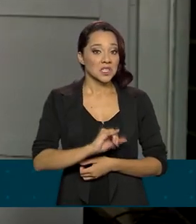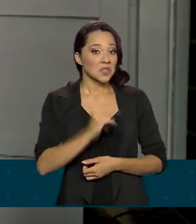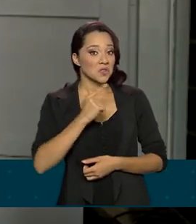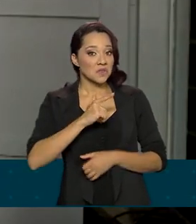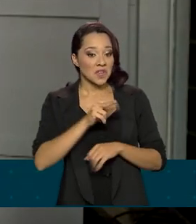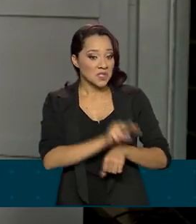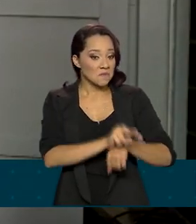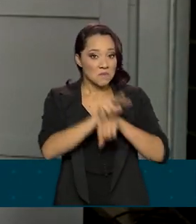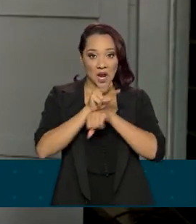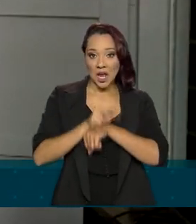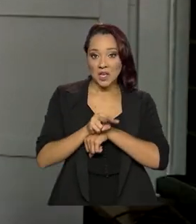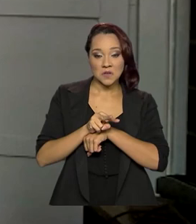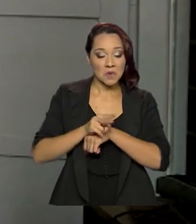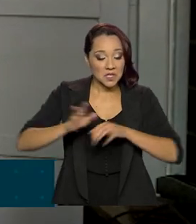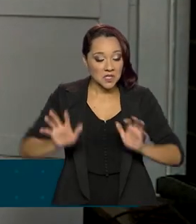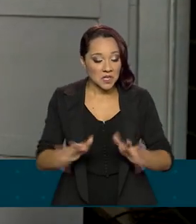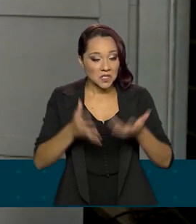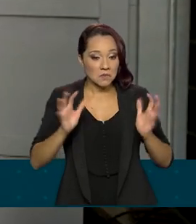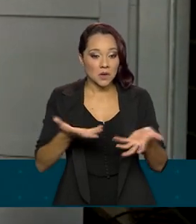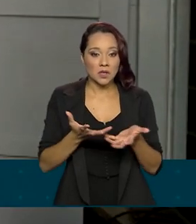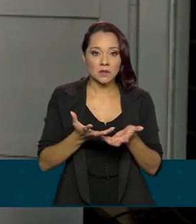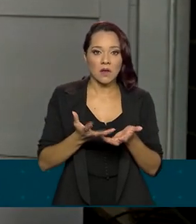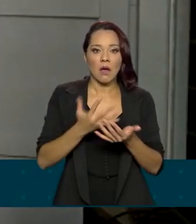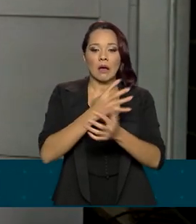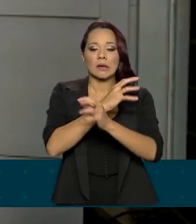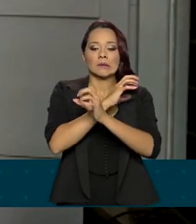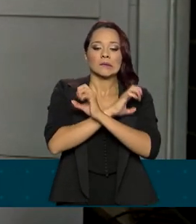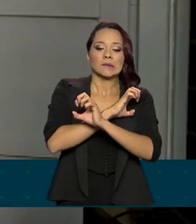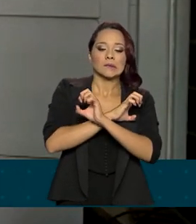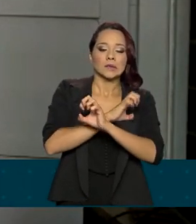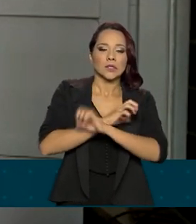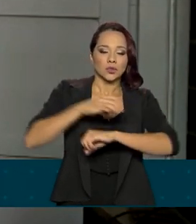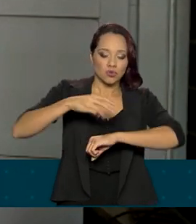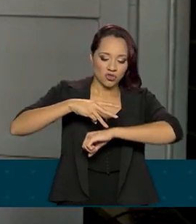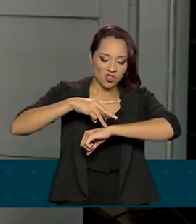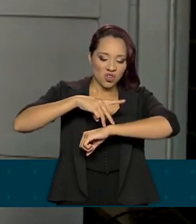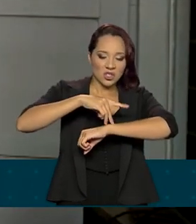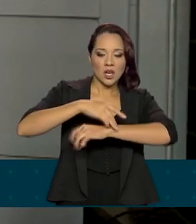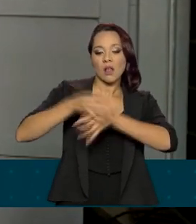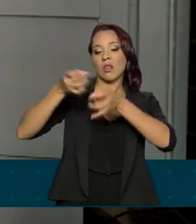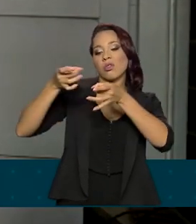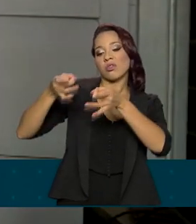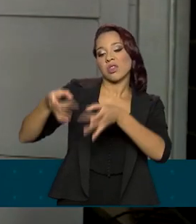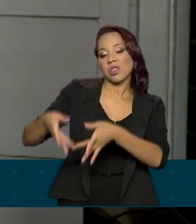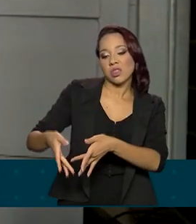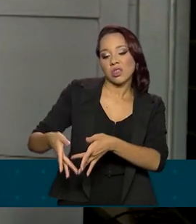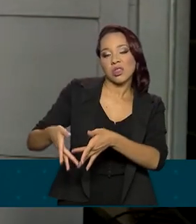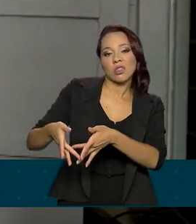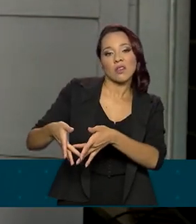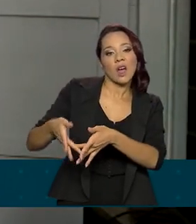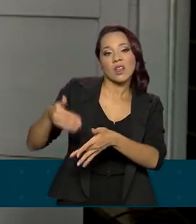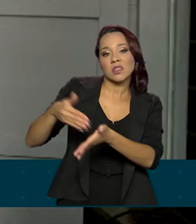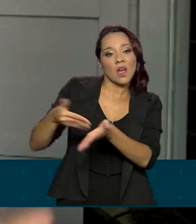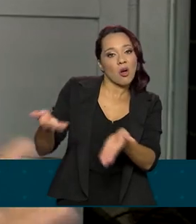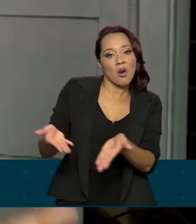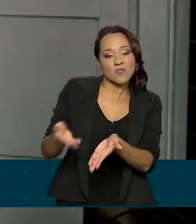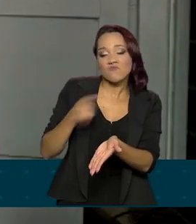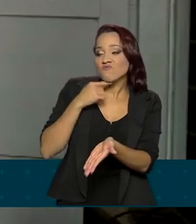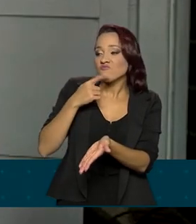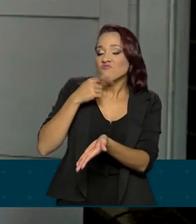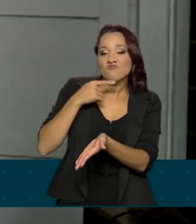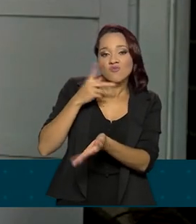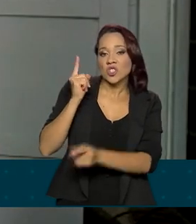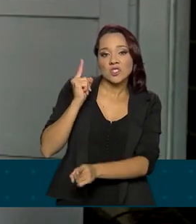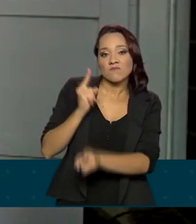financiamento, os fósseis da Berta saura estariam lá no fundo da terra, enterrados até hoje. A gente nunca